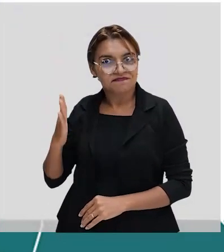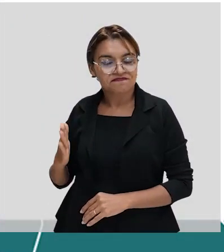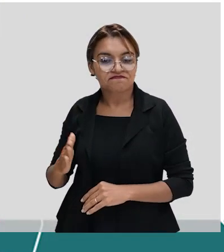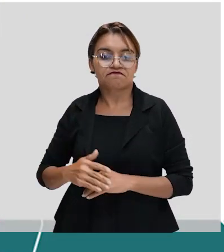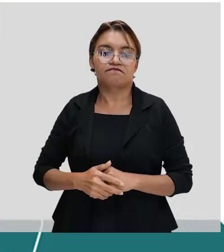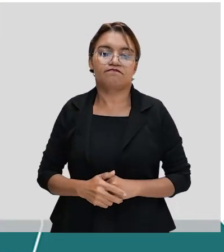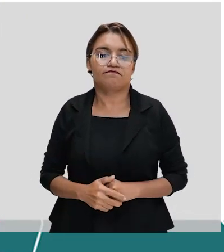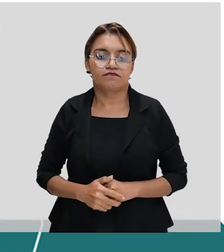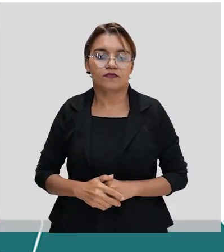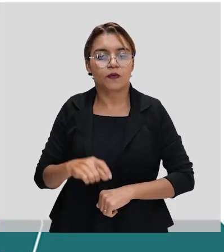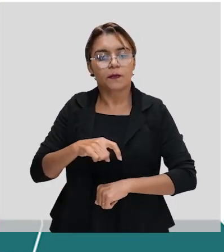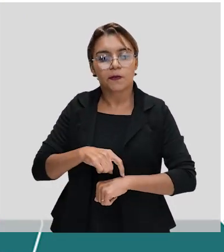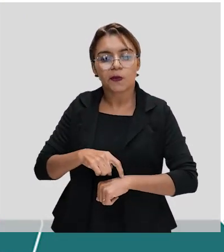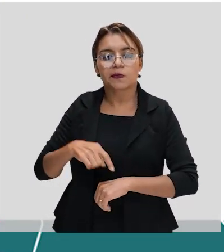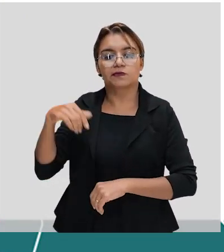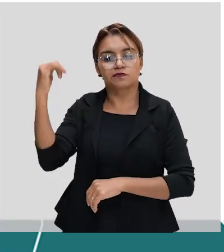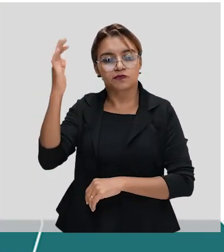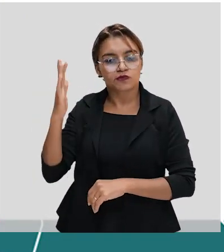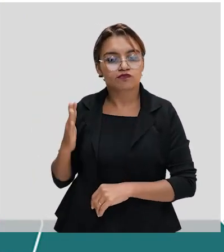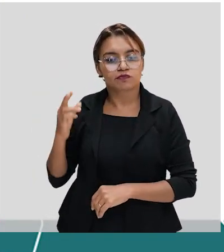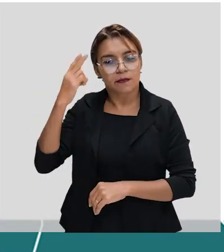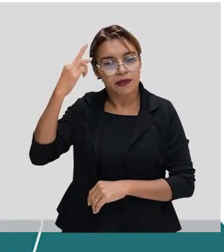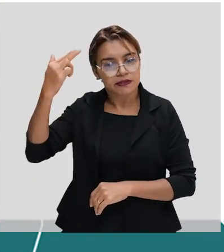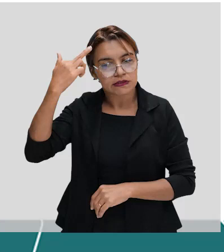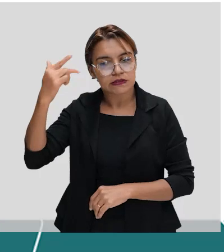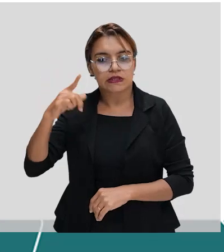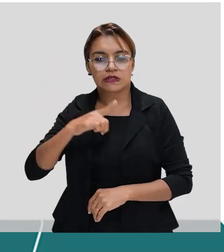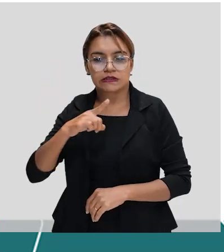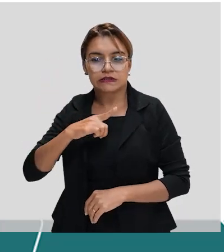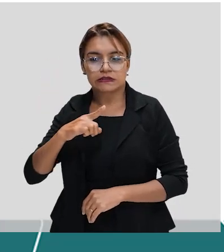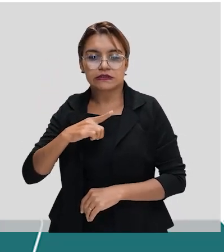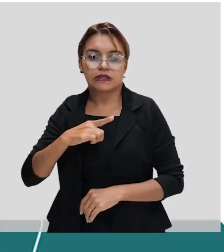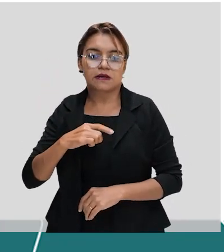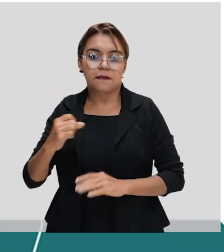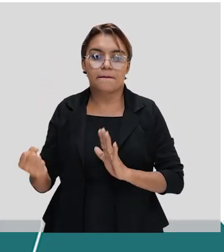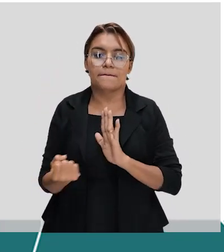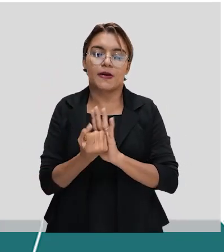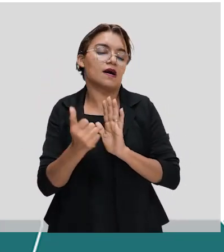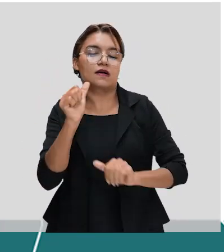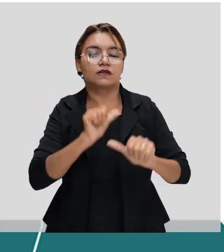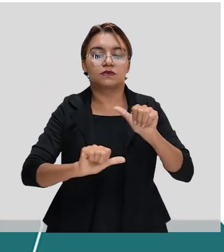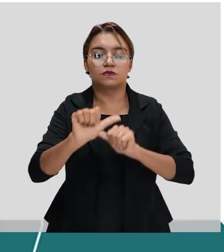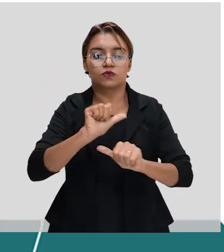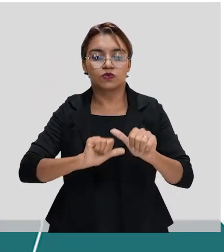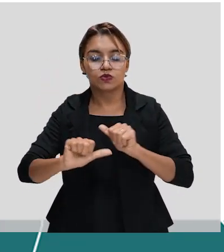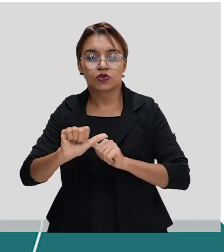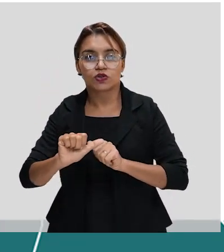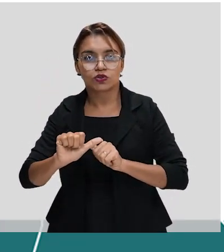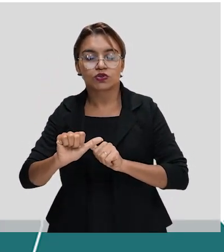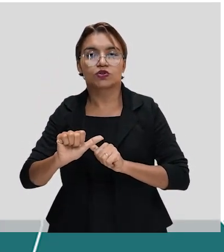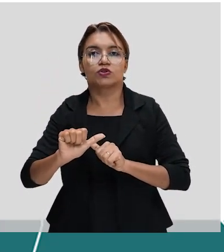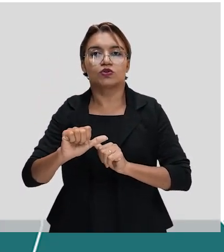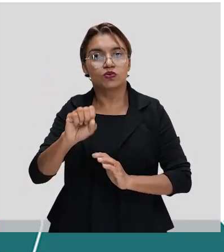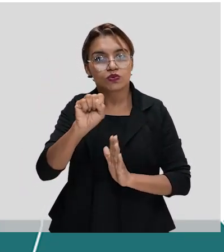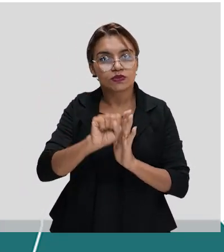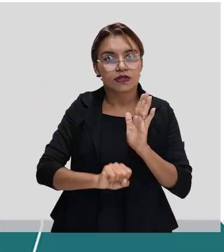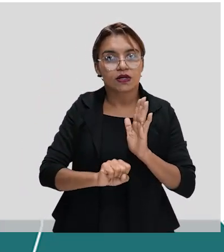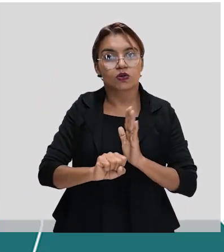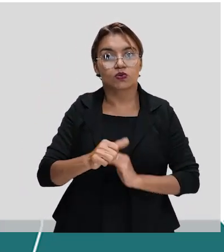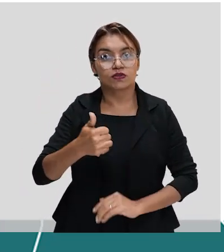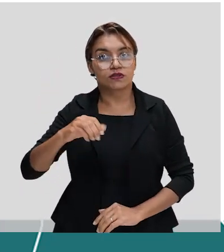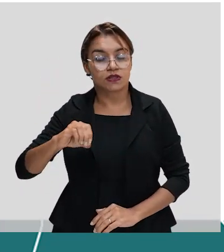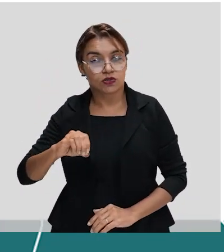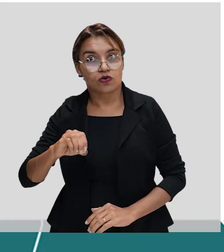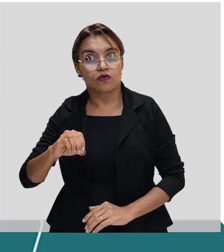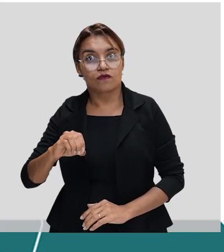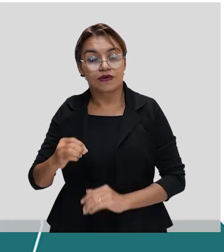Momento histórico brasileiro interferiu, claro, na produção literária, marcando a transição dos valores do século XIX para uma nova